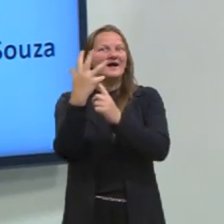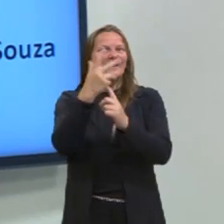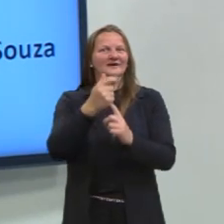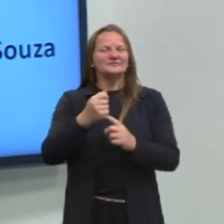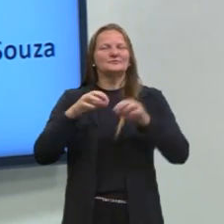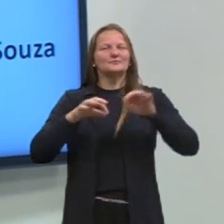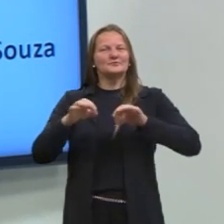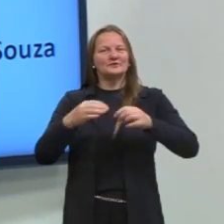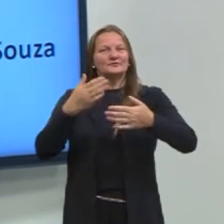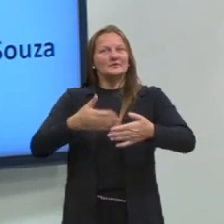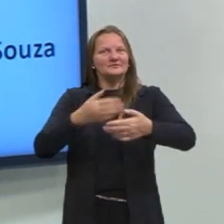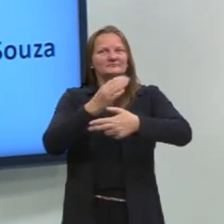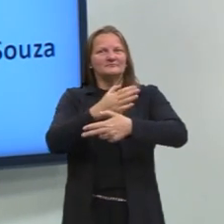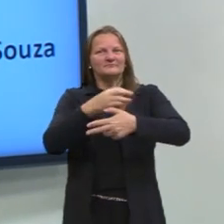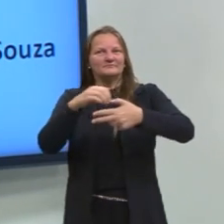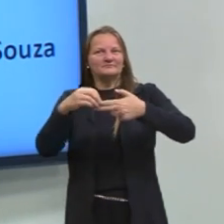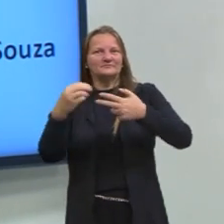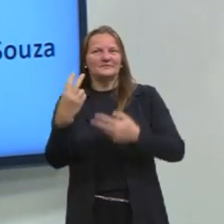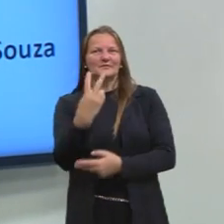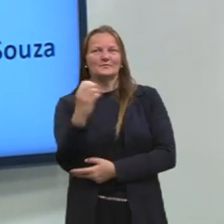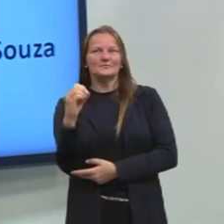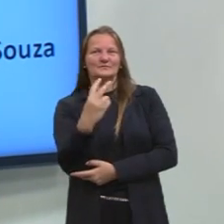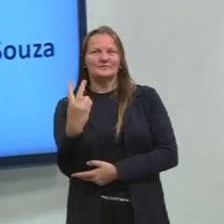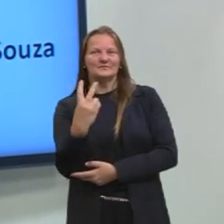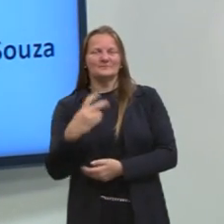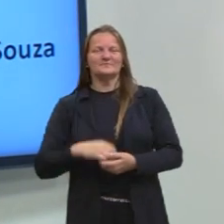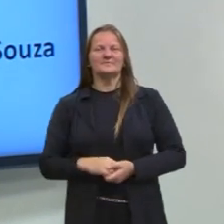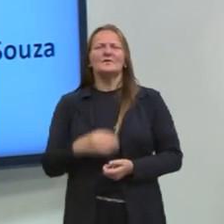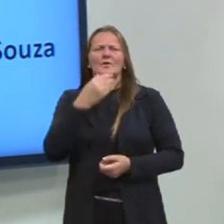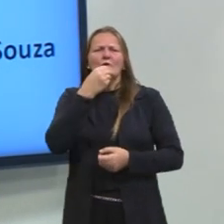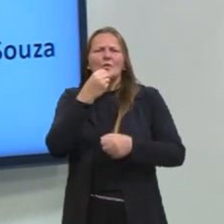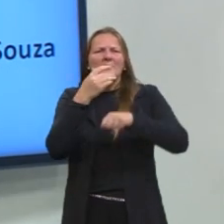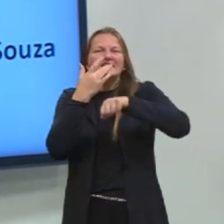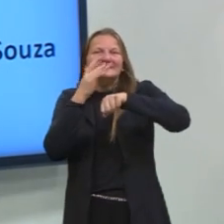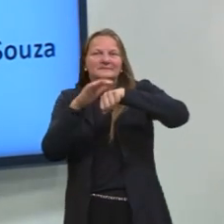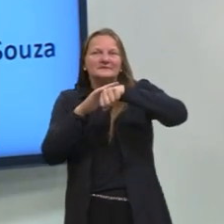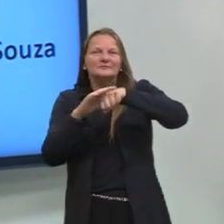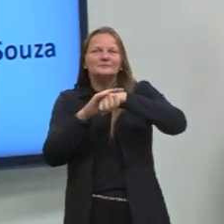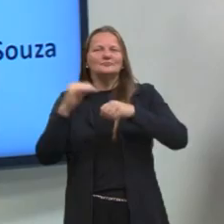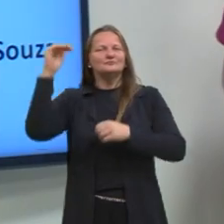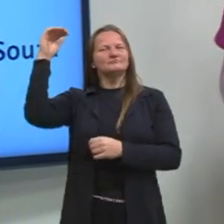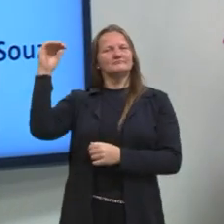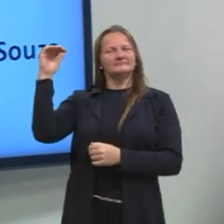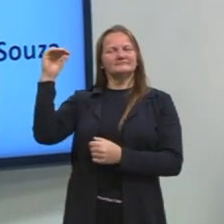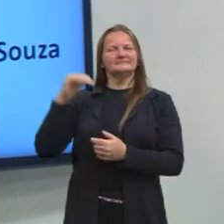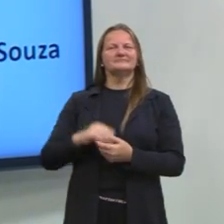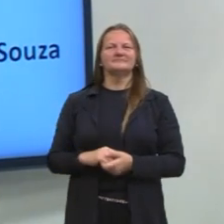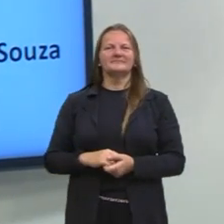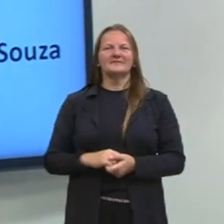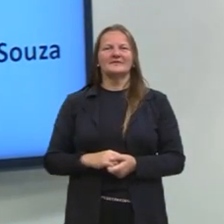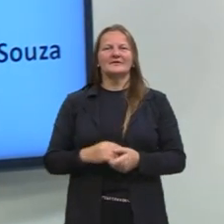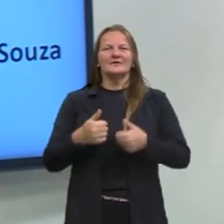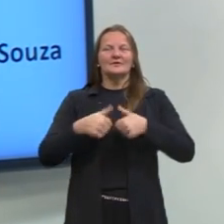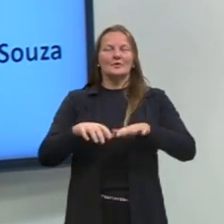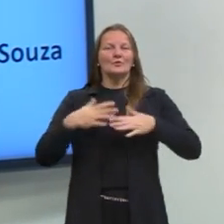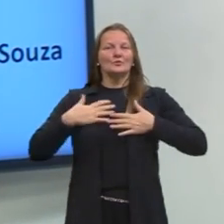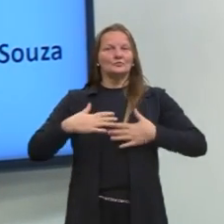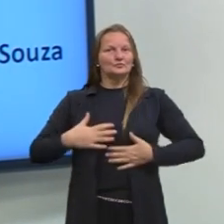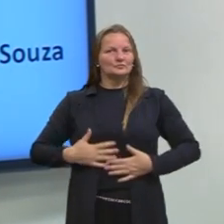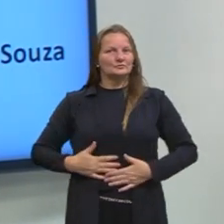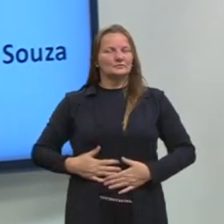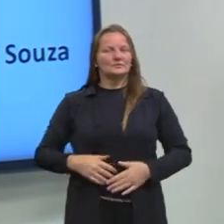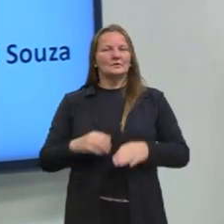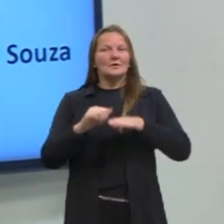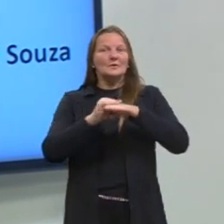projeto Pré-ENEM 2022. Eu sou um homem branco, de estatura mediana, estou vestindo um